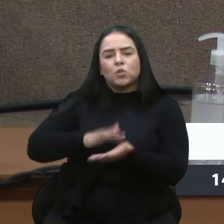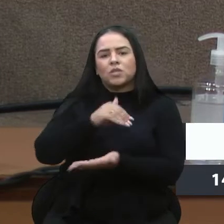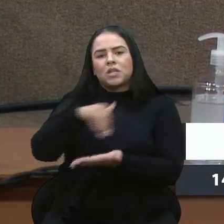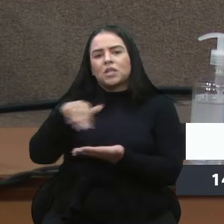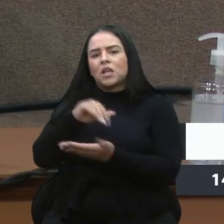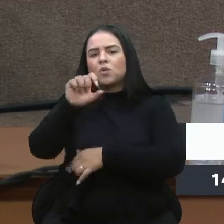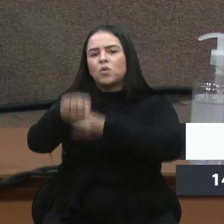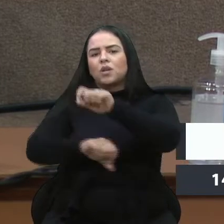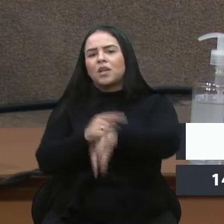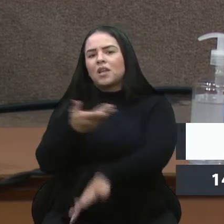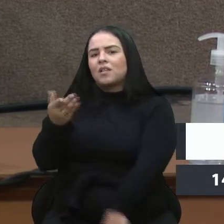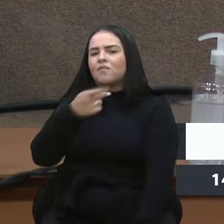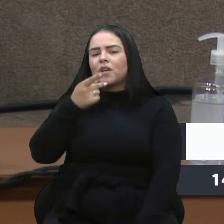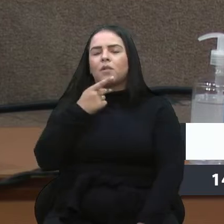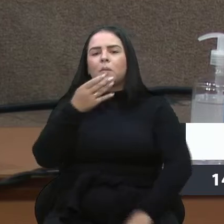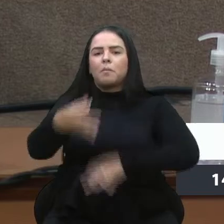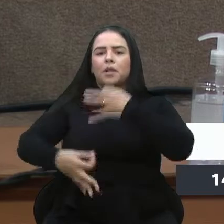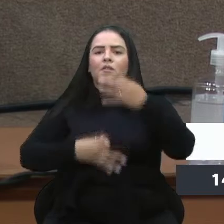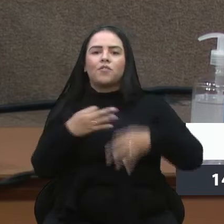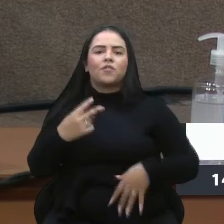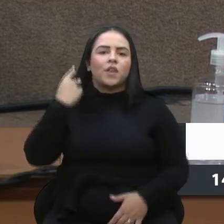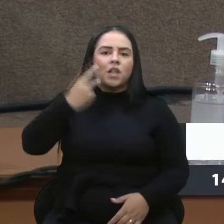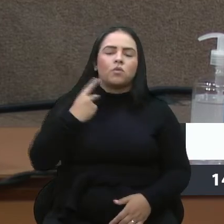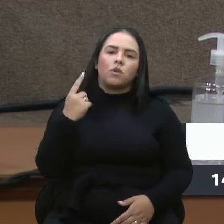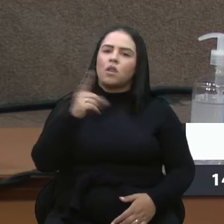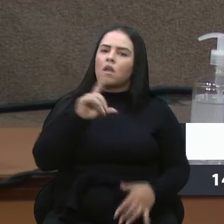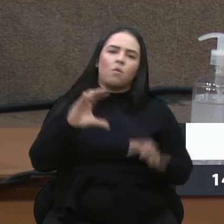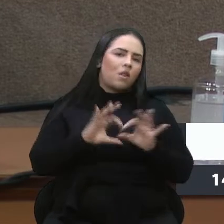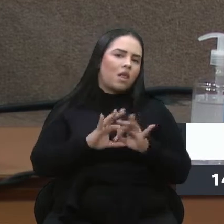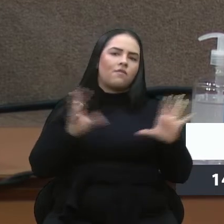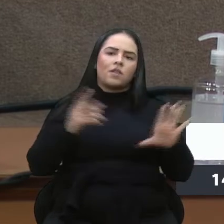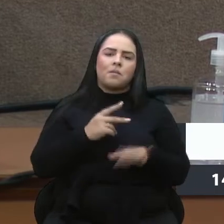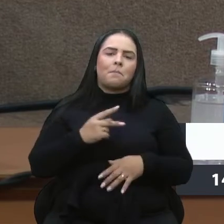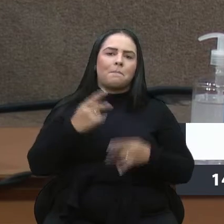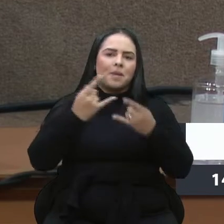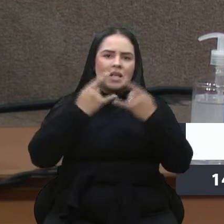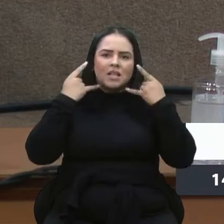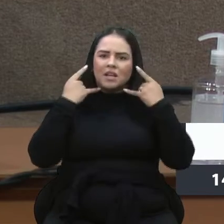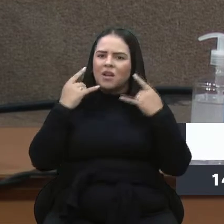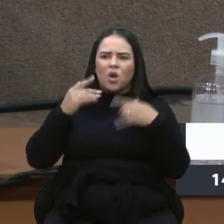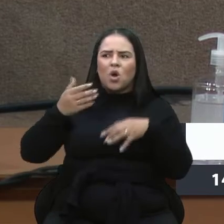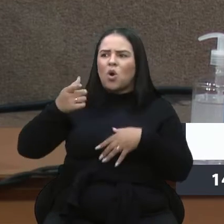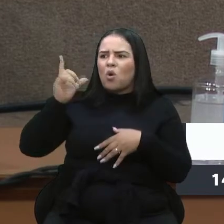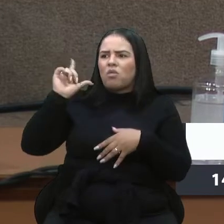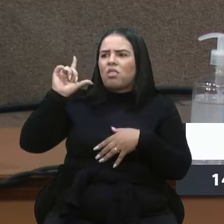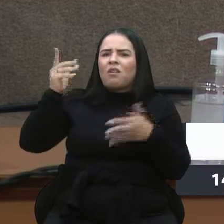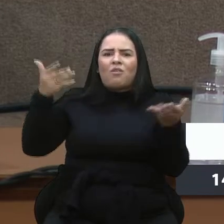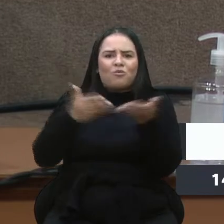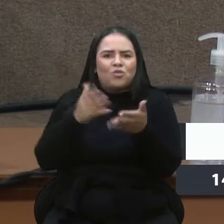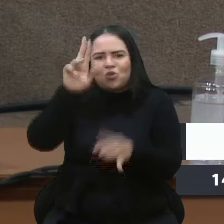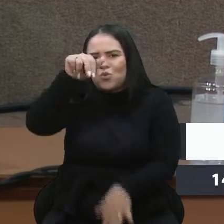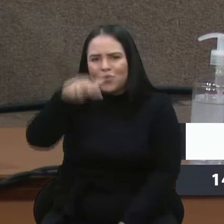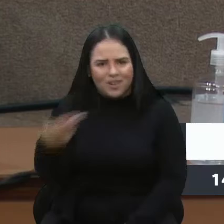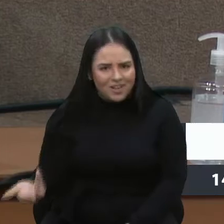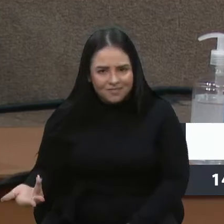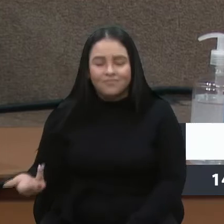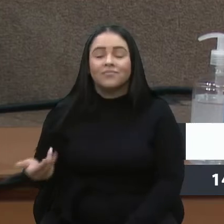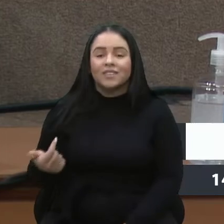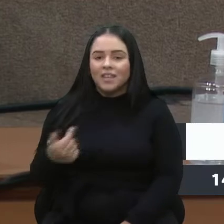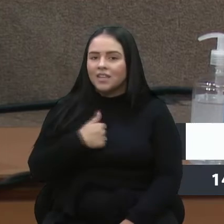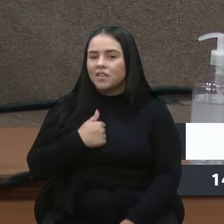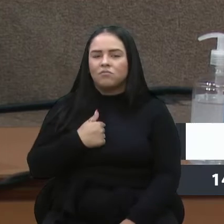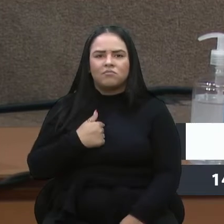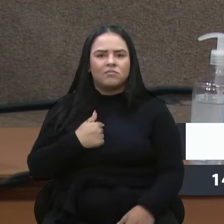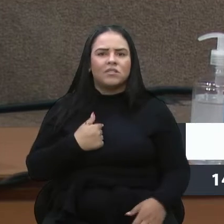colocação das opiniões. Vereador não libera máscara nem ontem, nem hoje, nem nunca. Então assim, eu me senti,